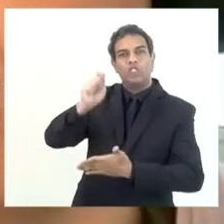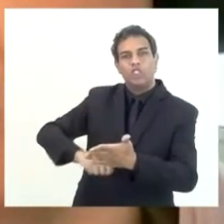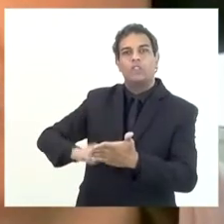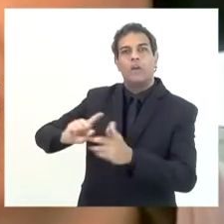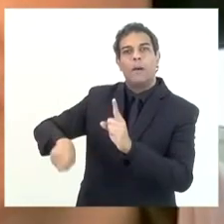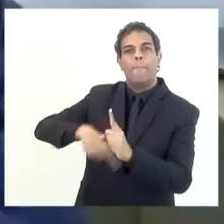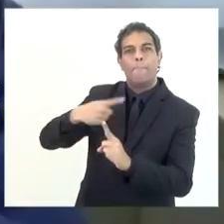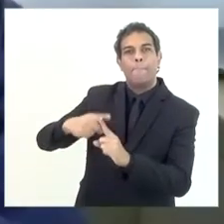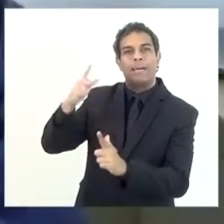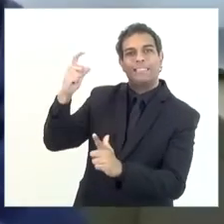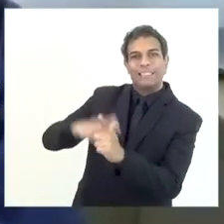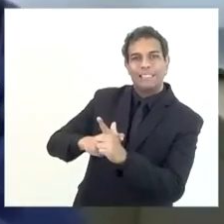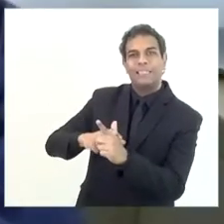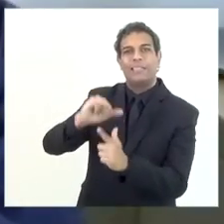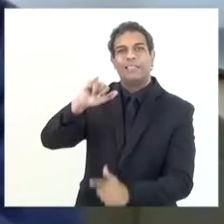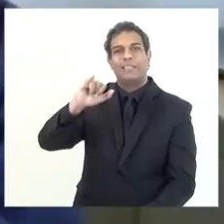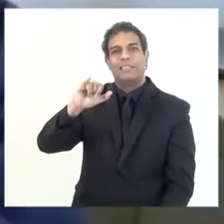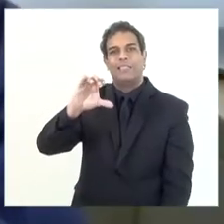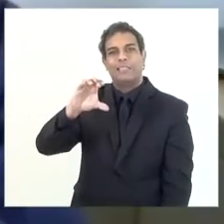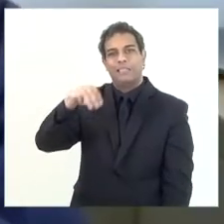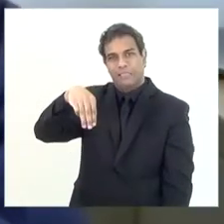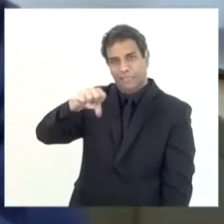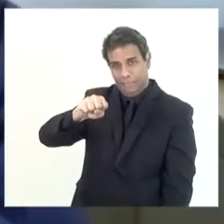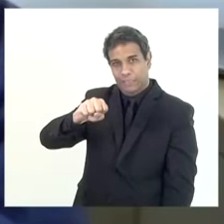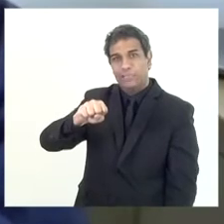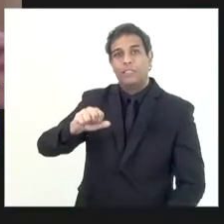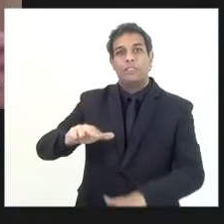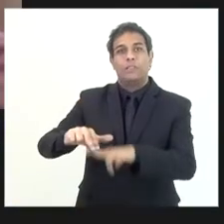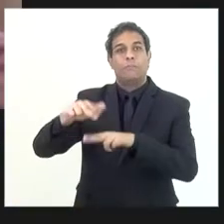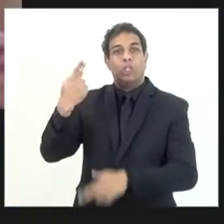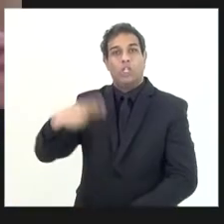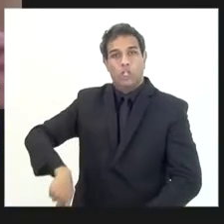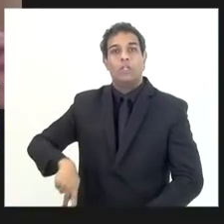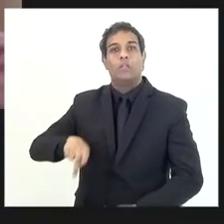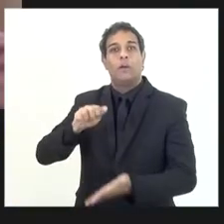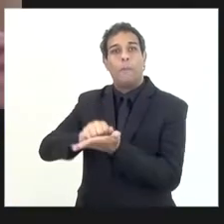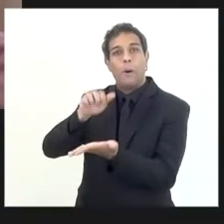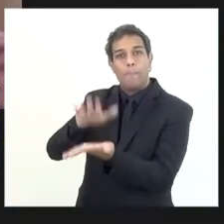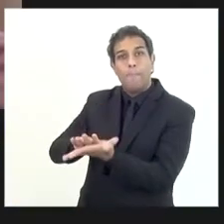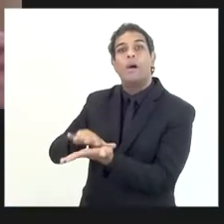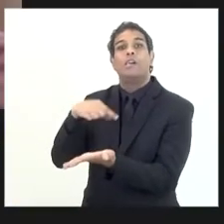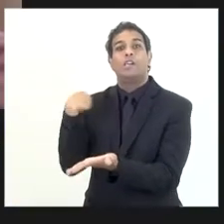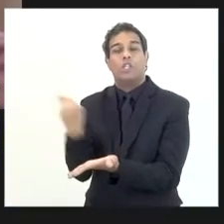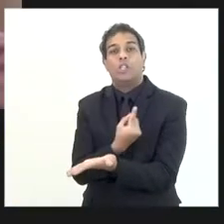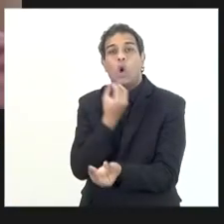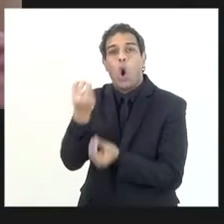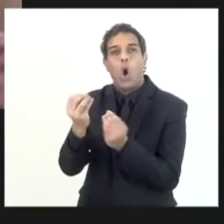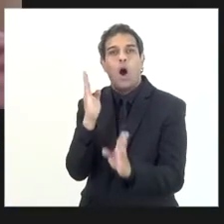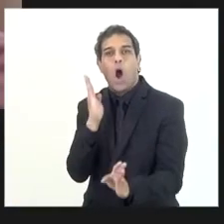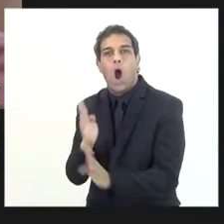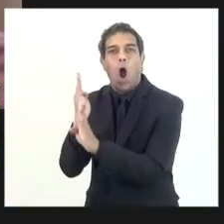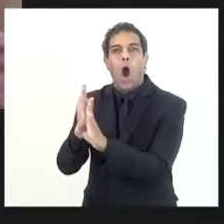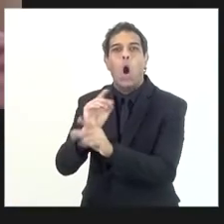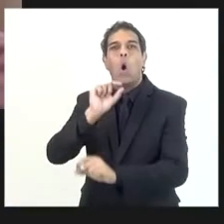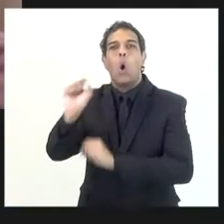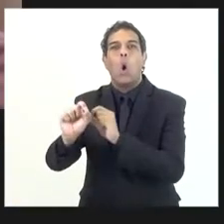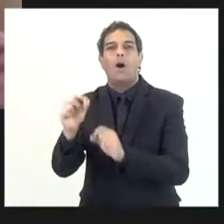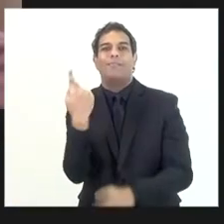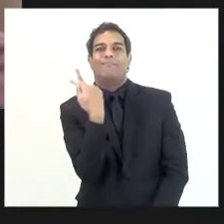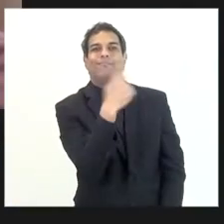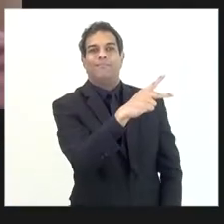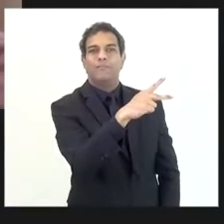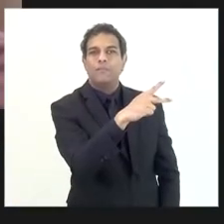de ICMS proveniente da dívida ativa e multa e juros, então a gente tem como identificar o que é proveniente